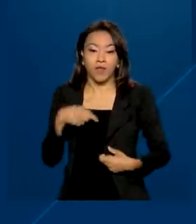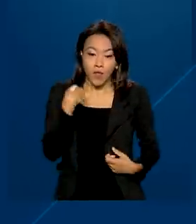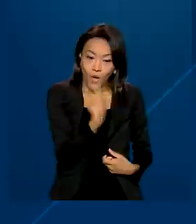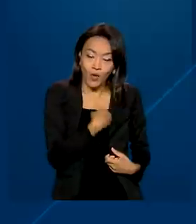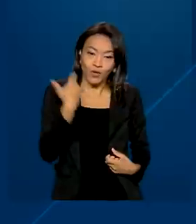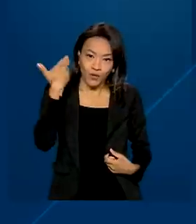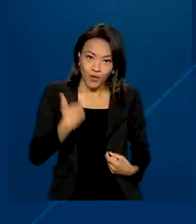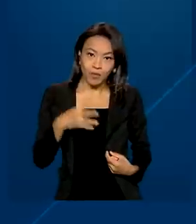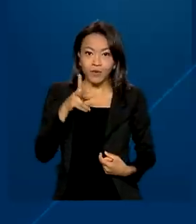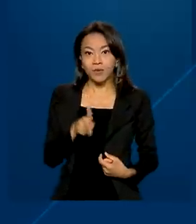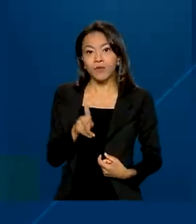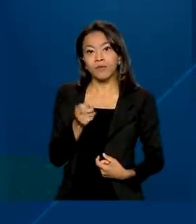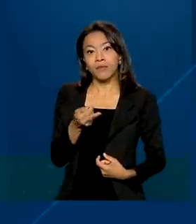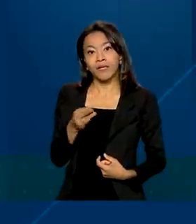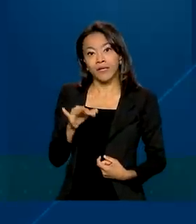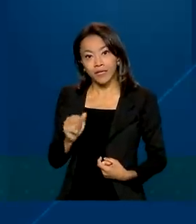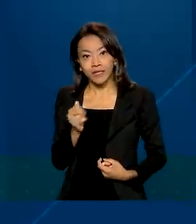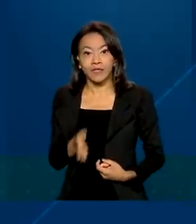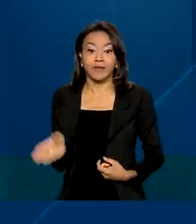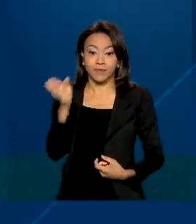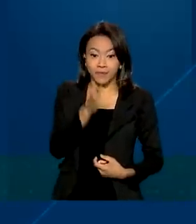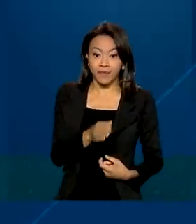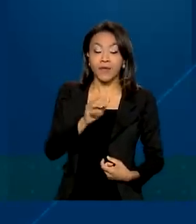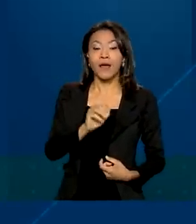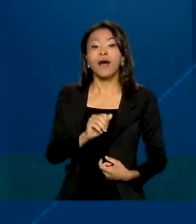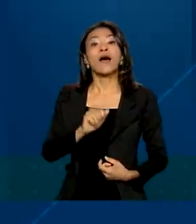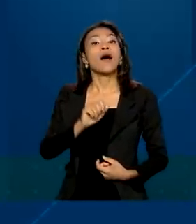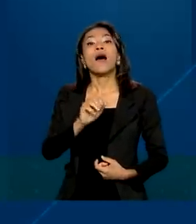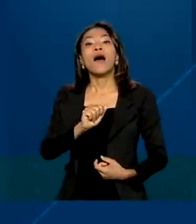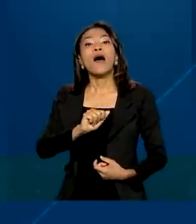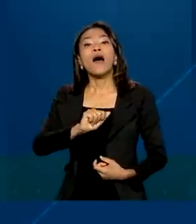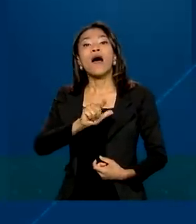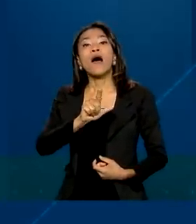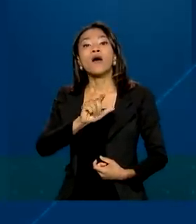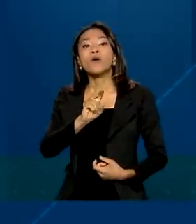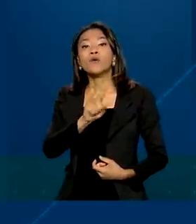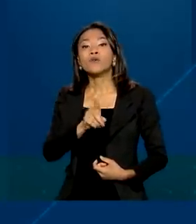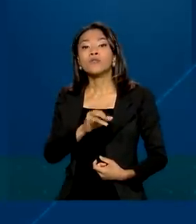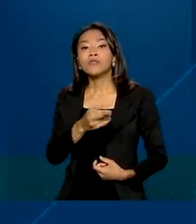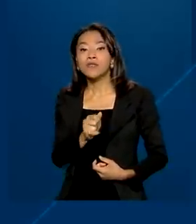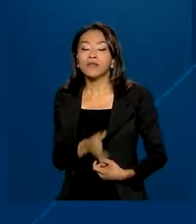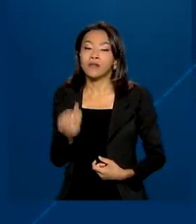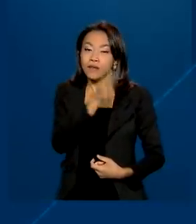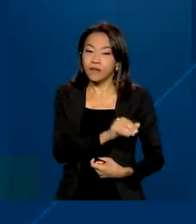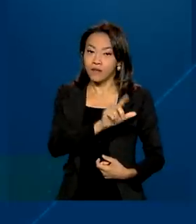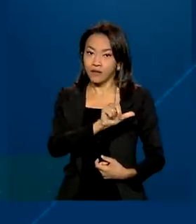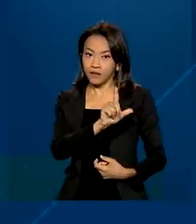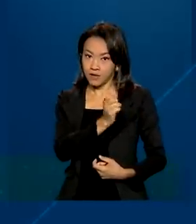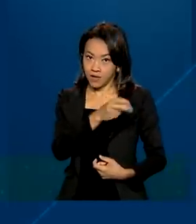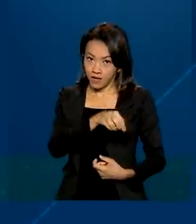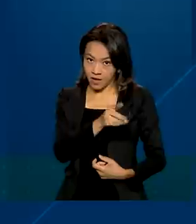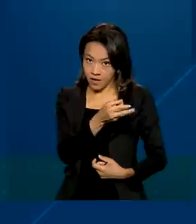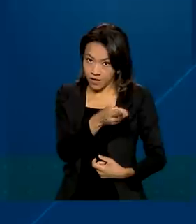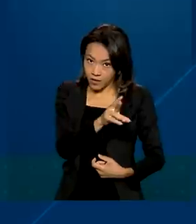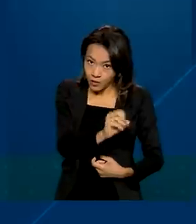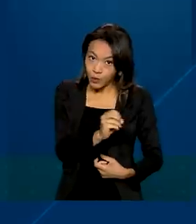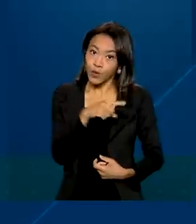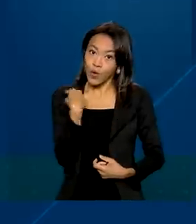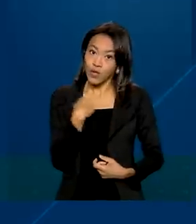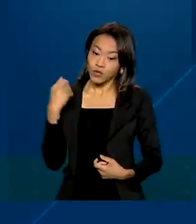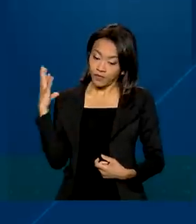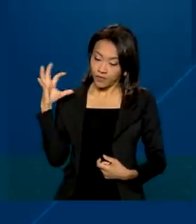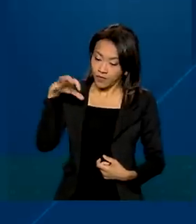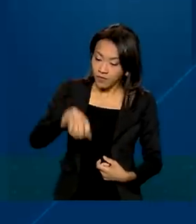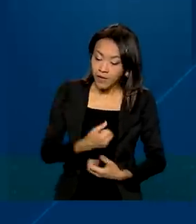brasileiros Patrícia Gomes Hispano, Alzira Fernanda Braga e Leandro Braga Gomes. Nós viemos buscar nossa